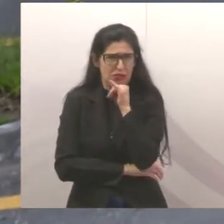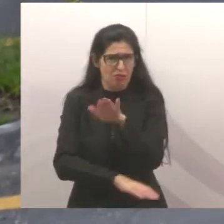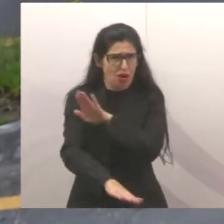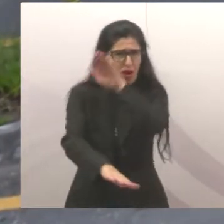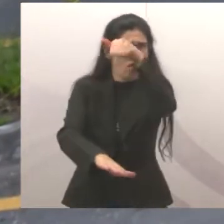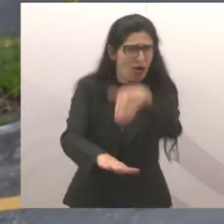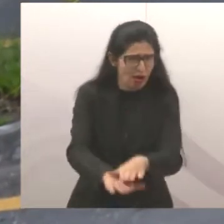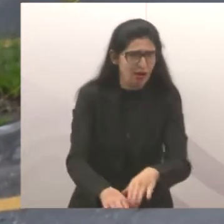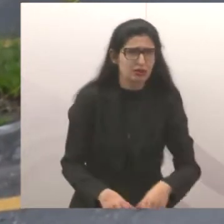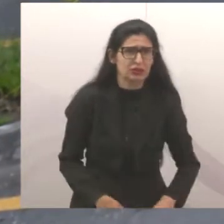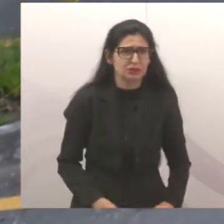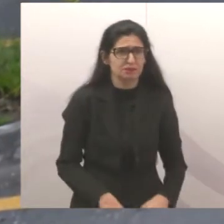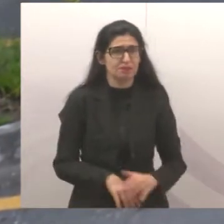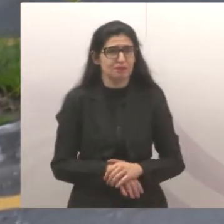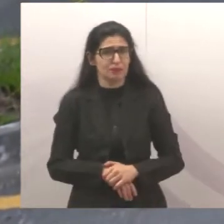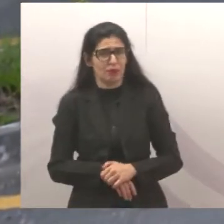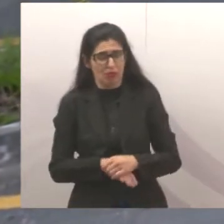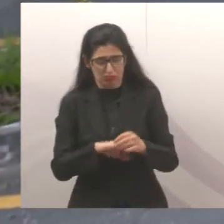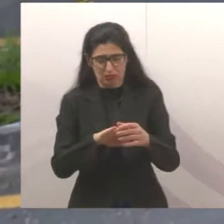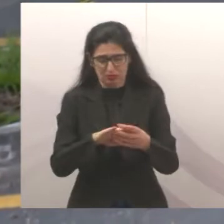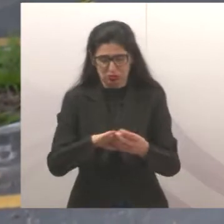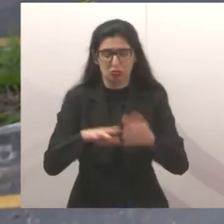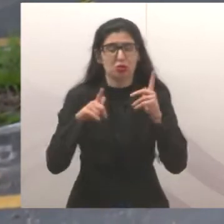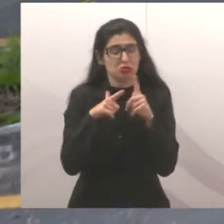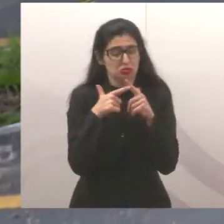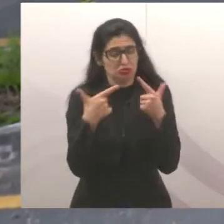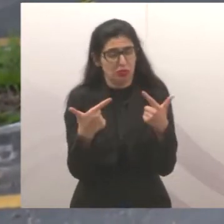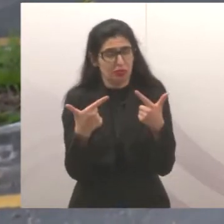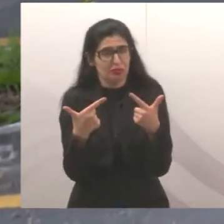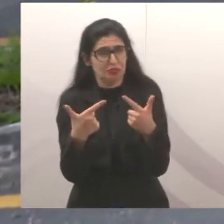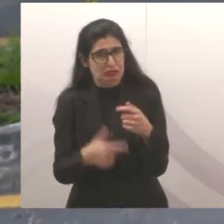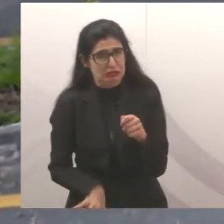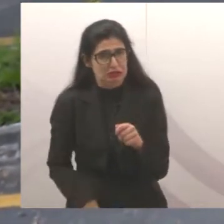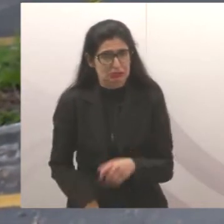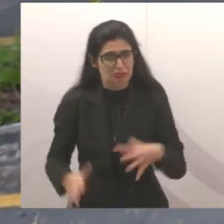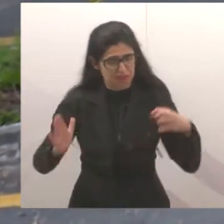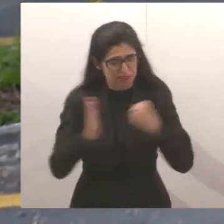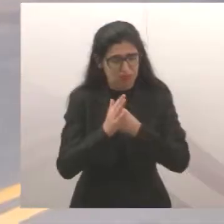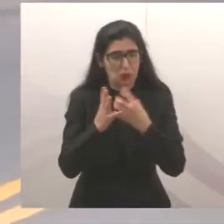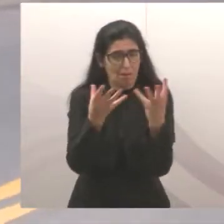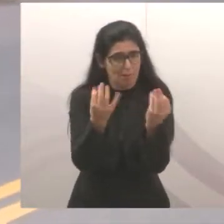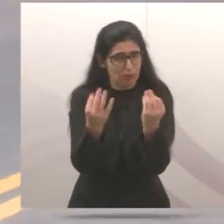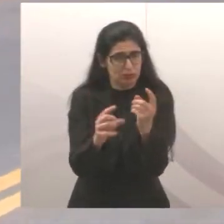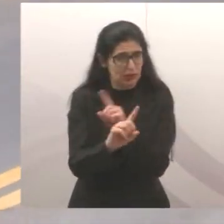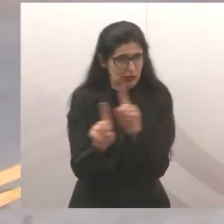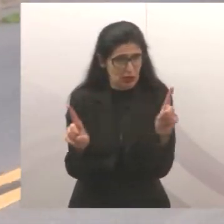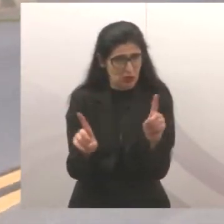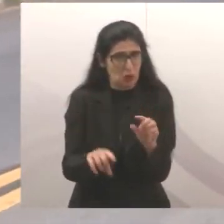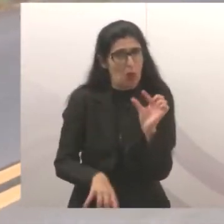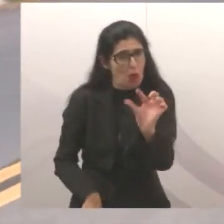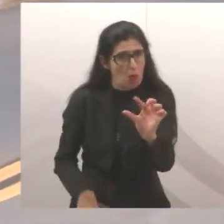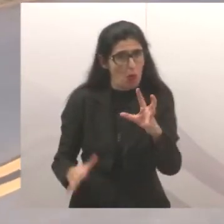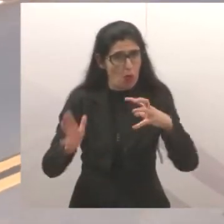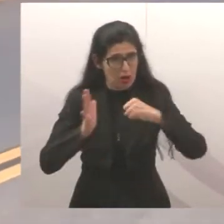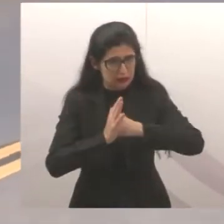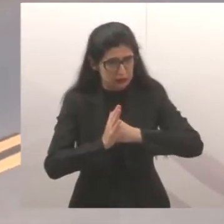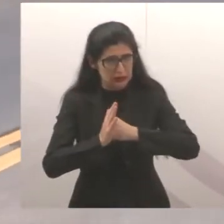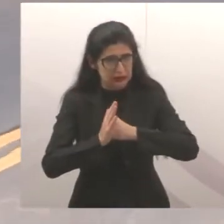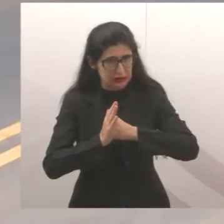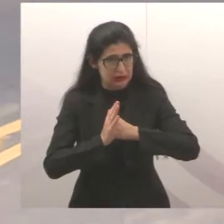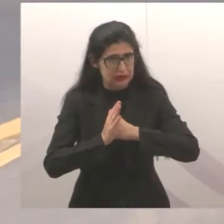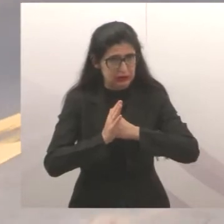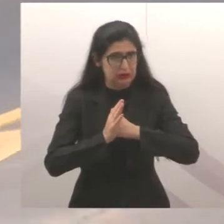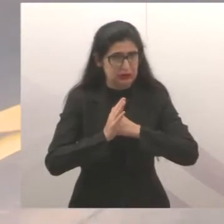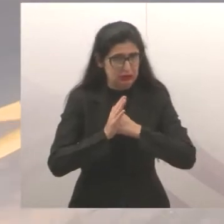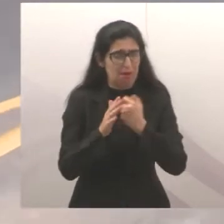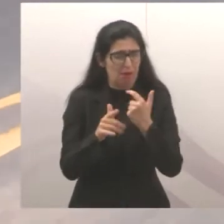aconteceu ainda mais, é por milagre de Deus, é Deus que está aguardando, viu? Não aconteceu ainda mais por causa disso, eu já fechei os olhos de ver coisas que acontecem aqui, o senhor vê como é que